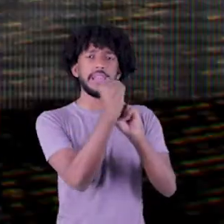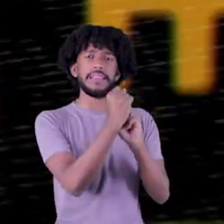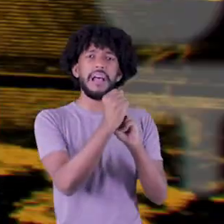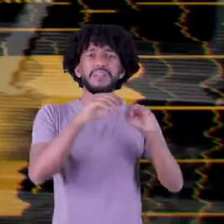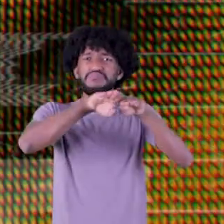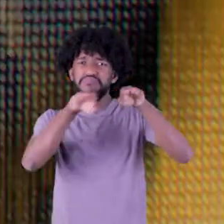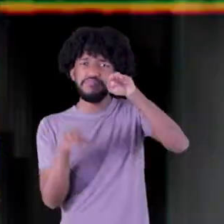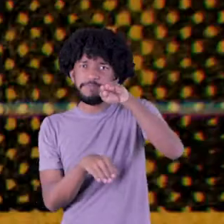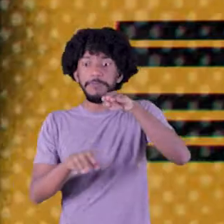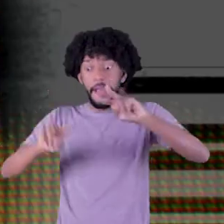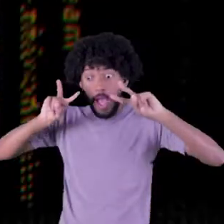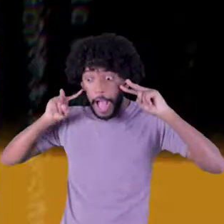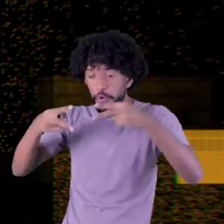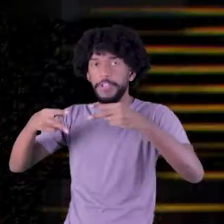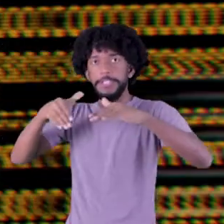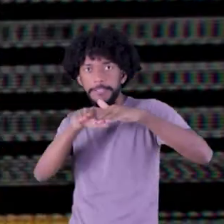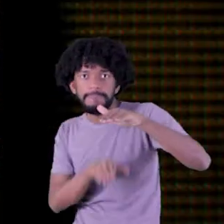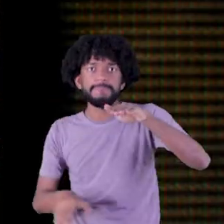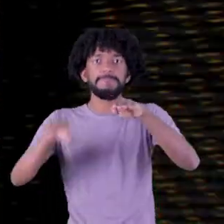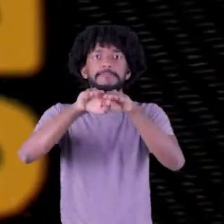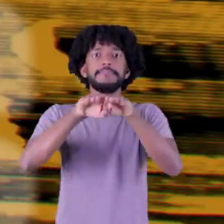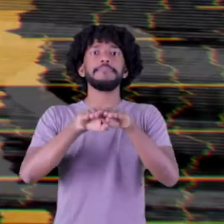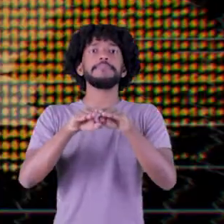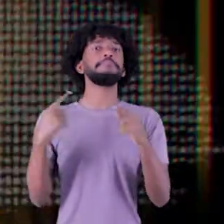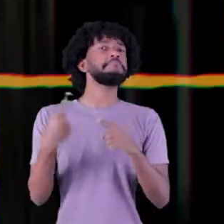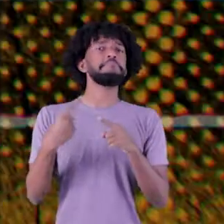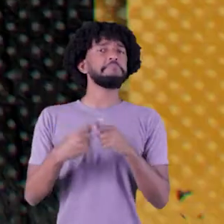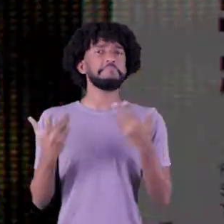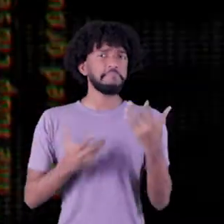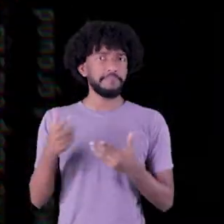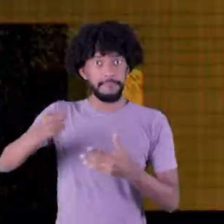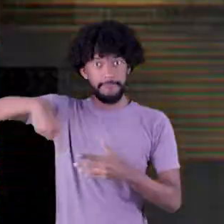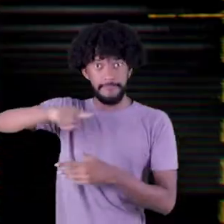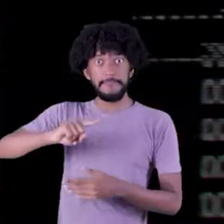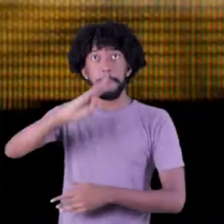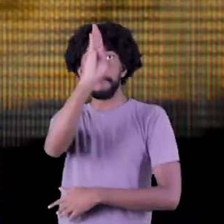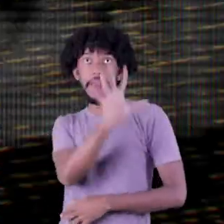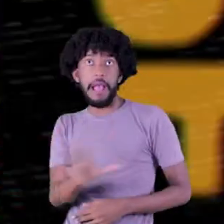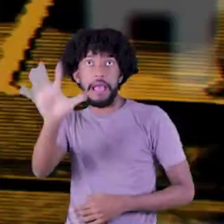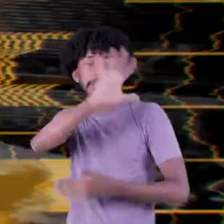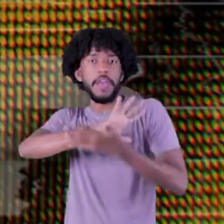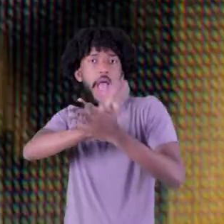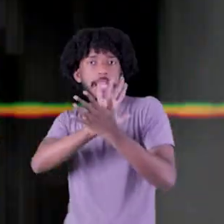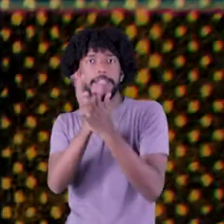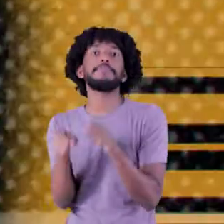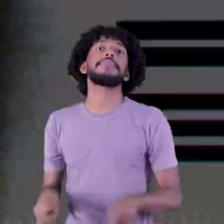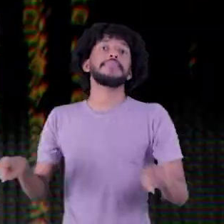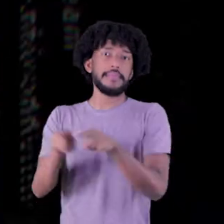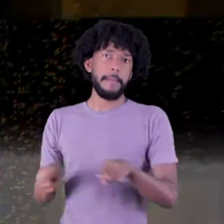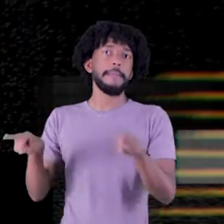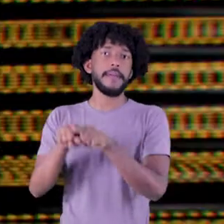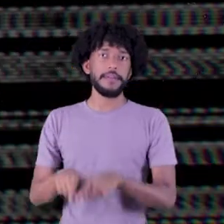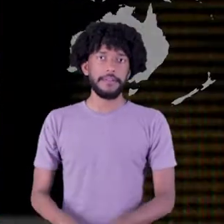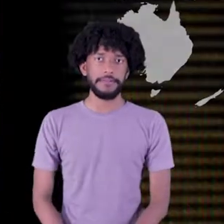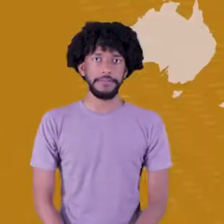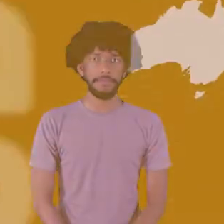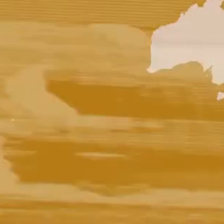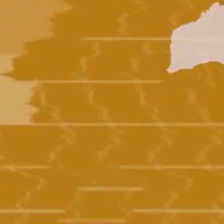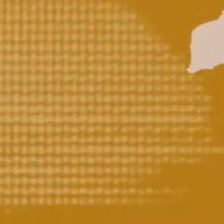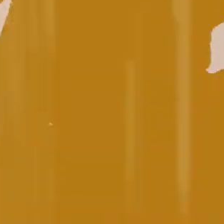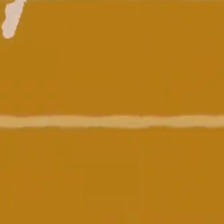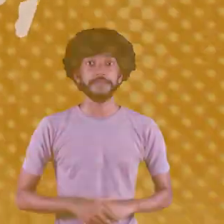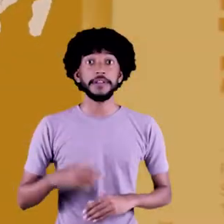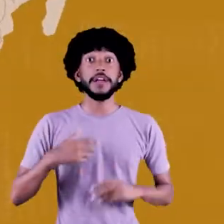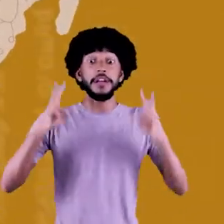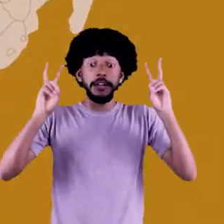respeitado e reconhecido por essa sociedade desigual. Afinal, tratam-se de vítimas do racismo que corre pelas veias